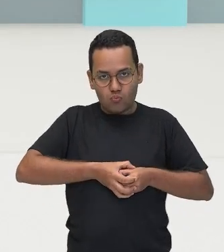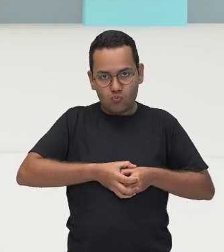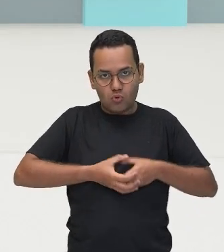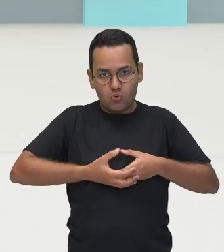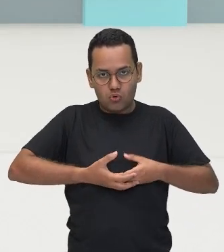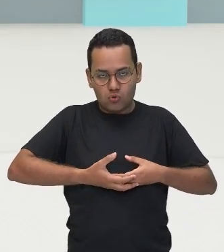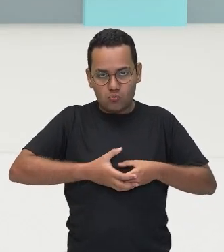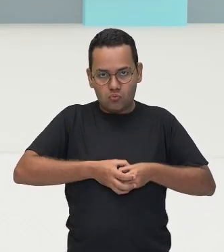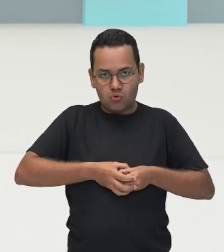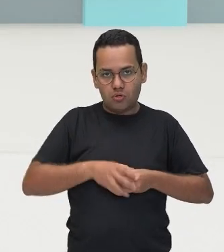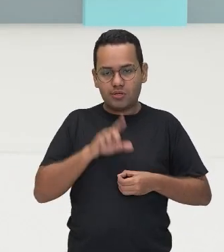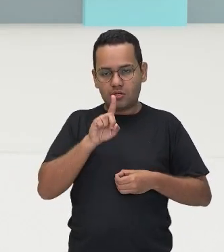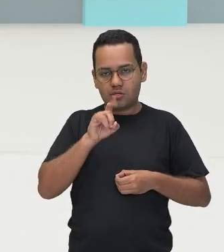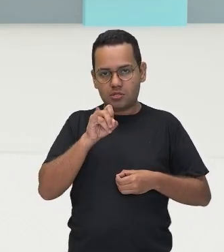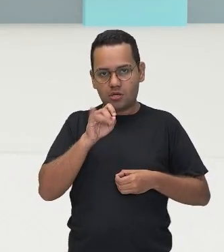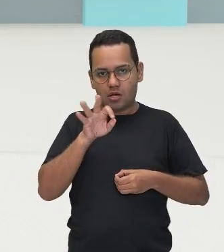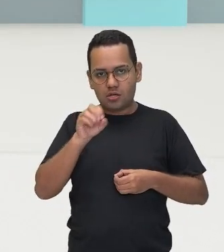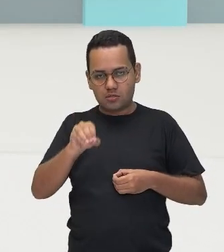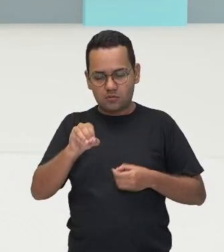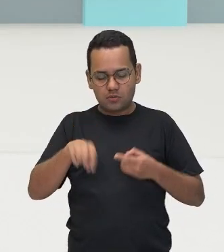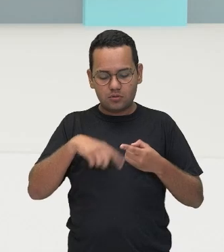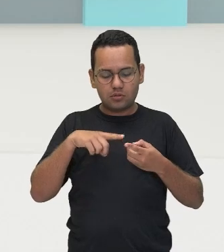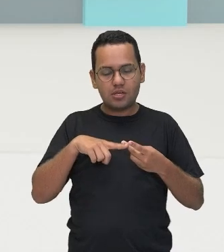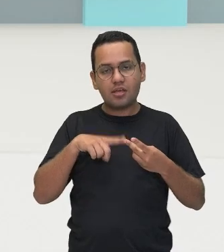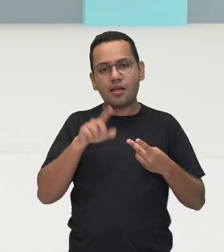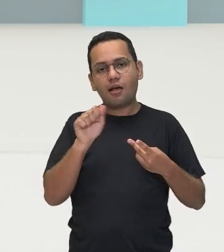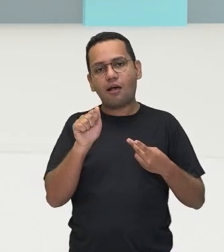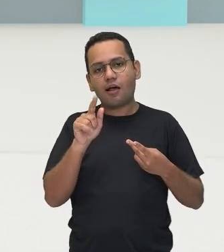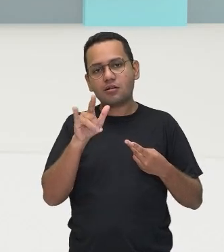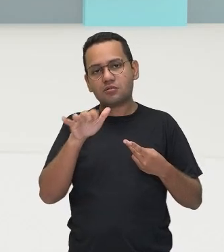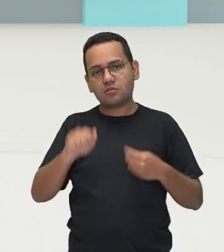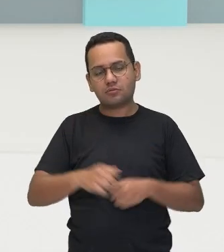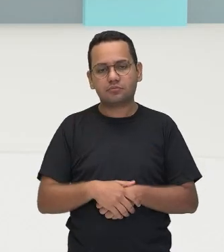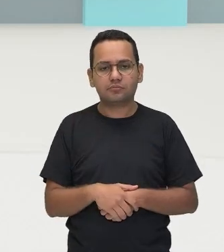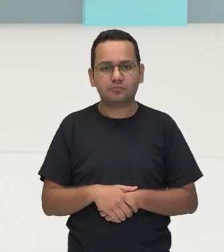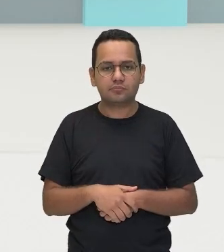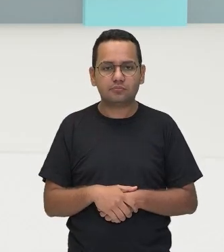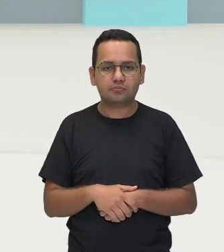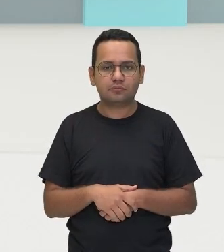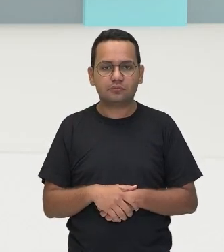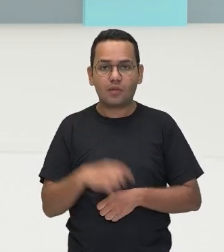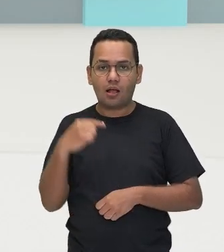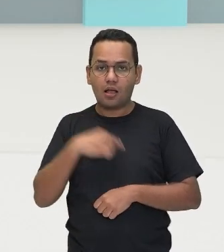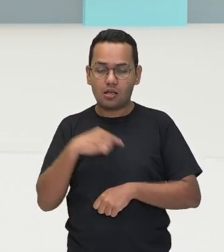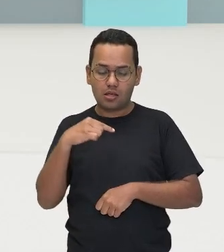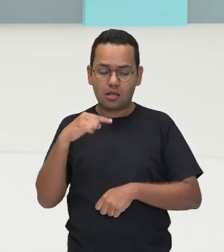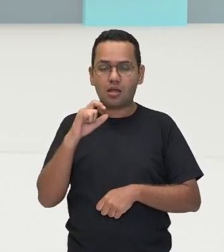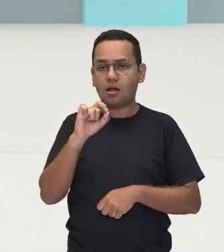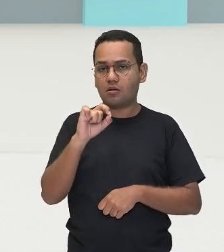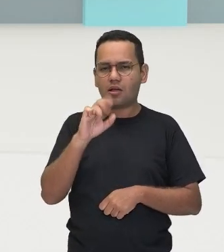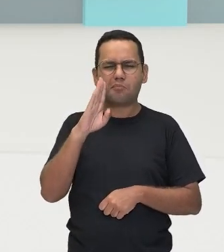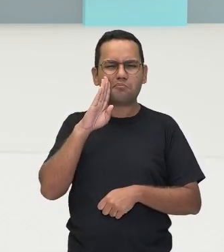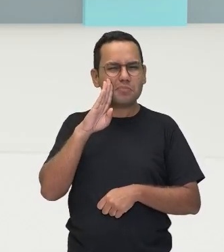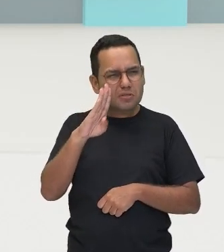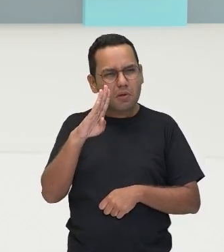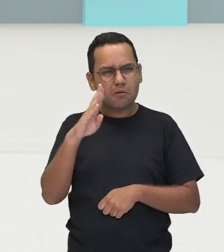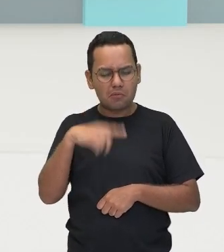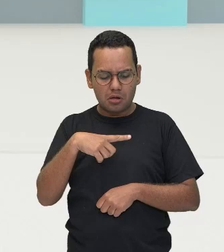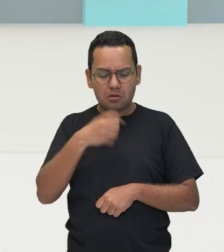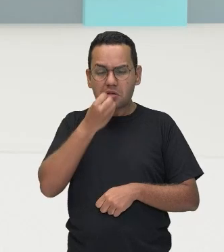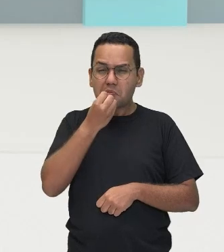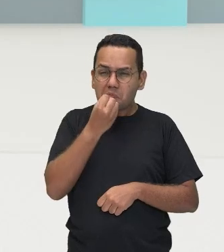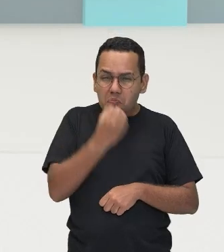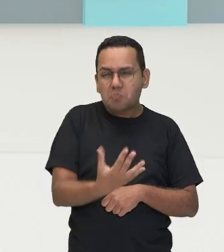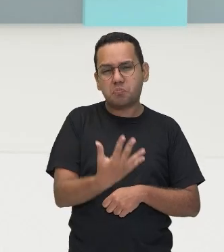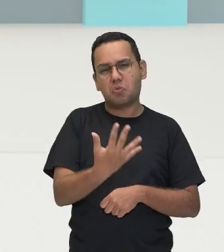um músculo, ok? E para a gente poder botar esse coração para funcionar bem, fortalecer, hipertrofiar,